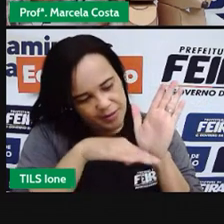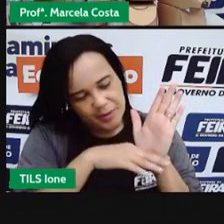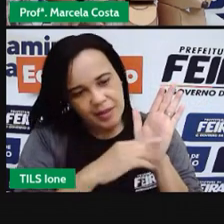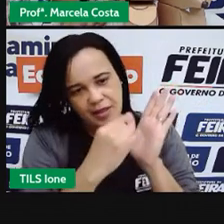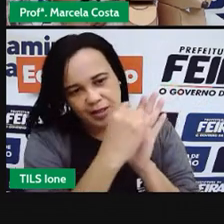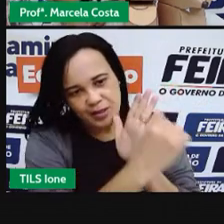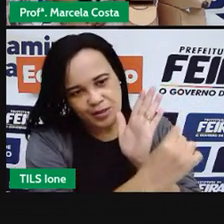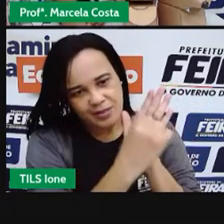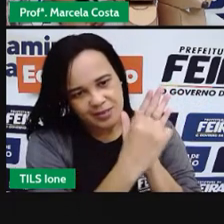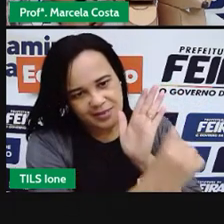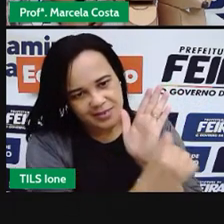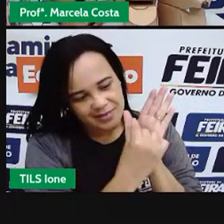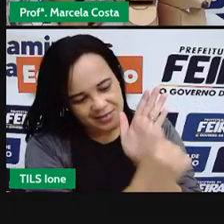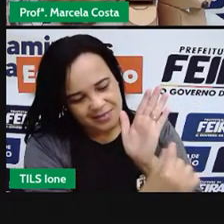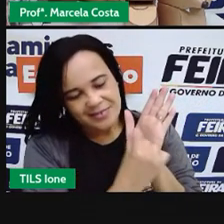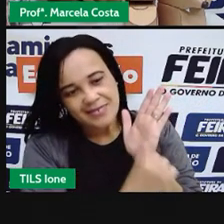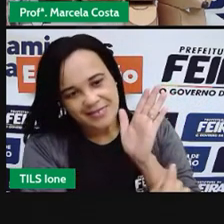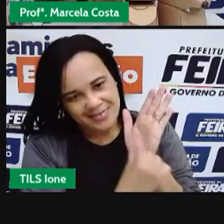certo, criançada?